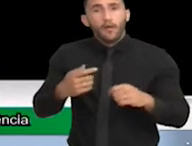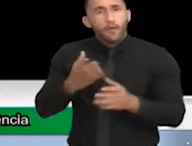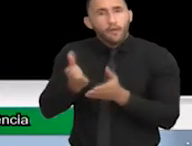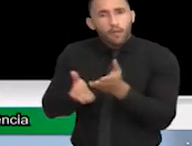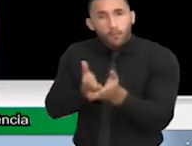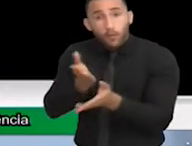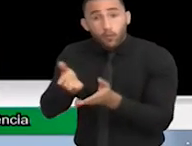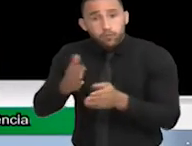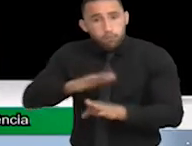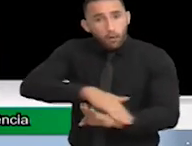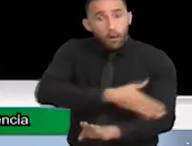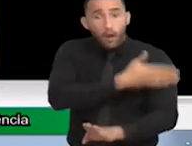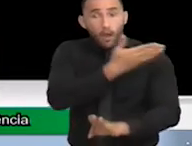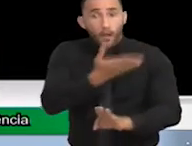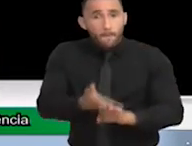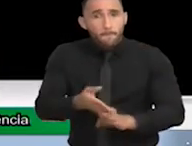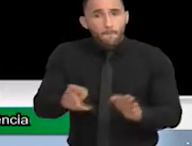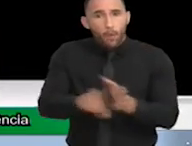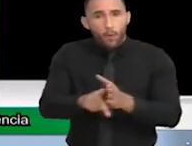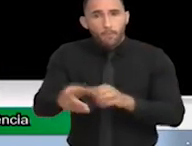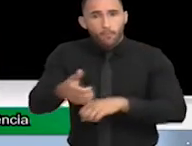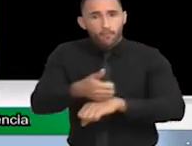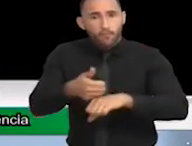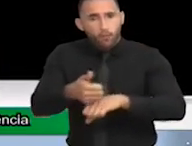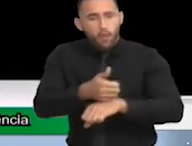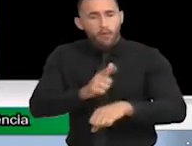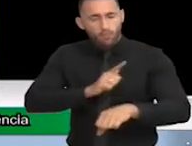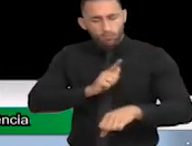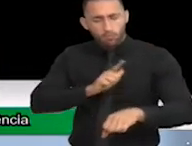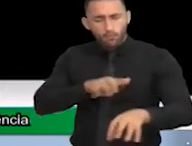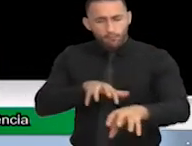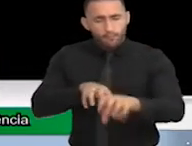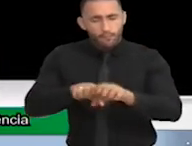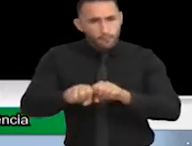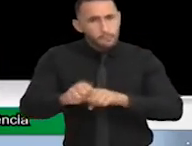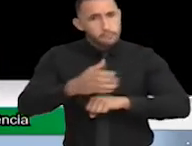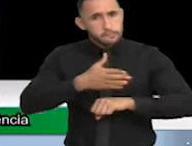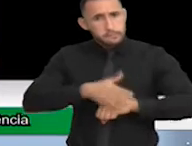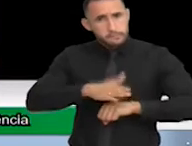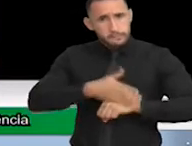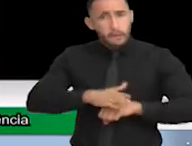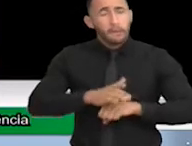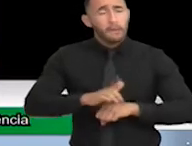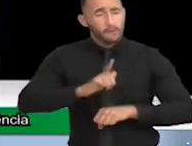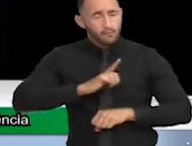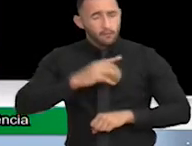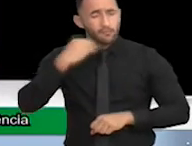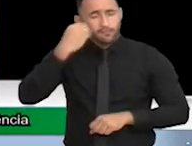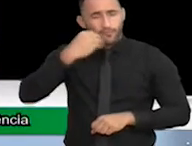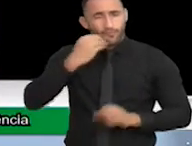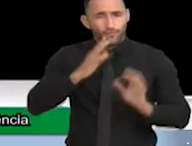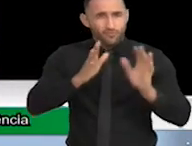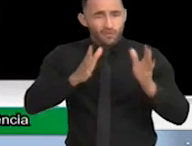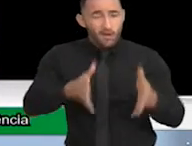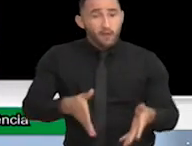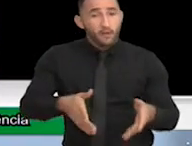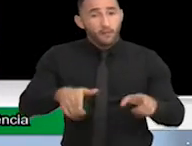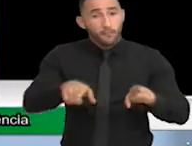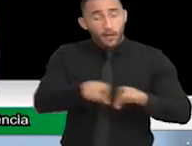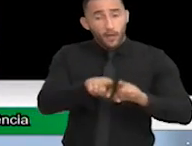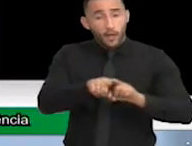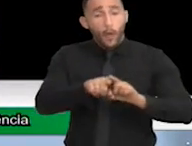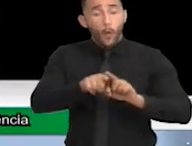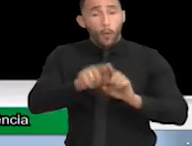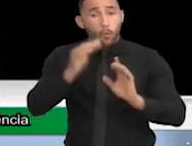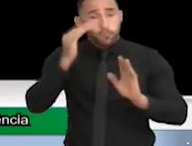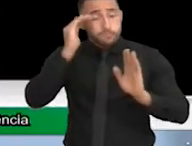profissionais que sejam capacitados, experientes e que sejam baseados em ciência.